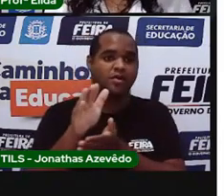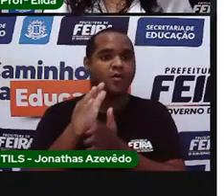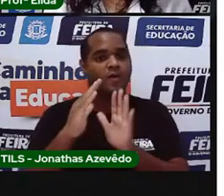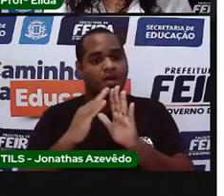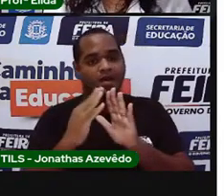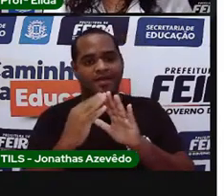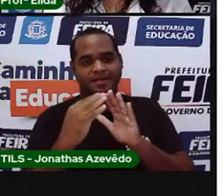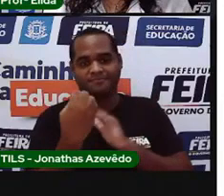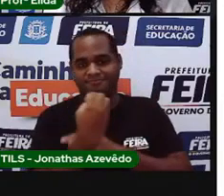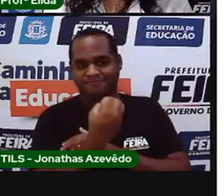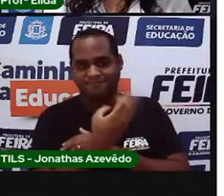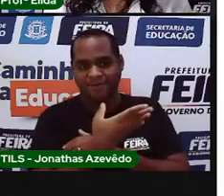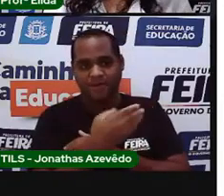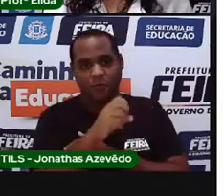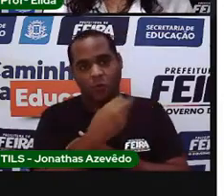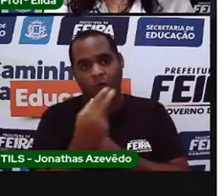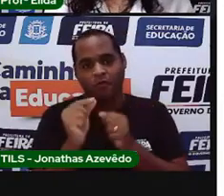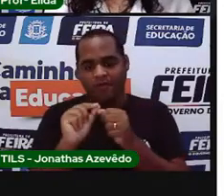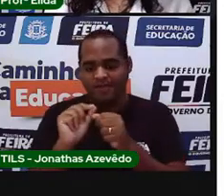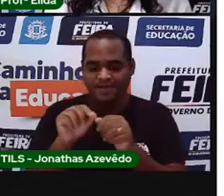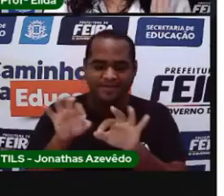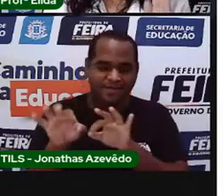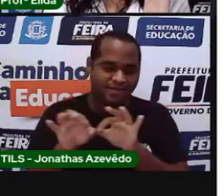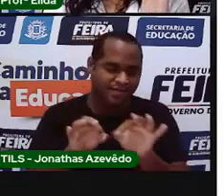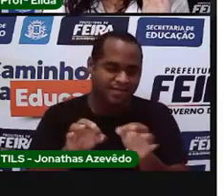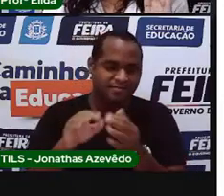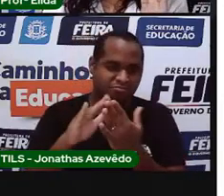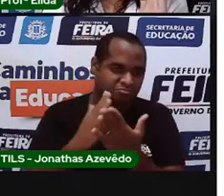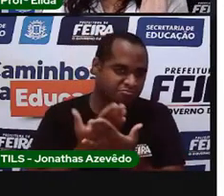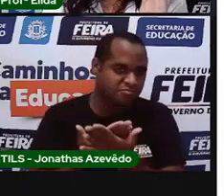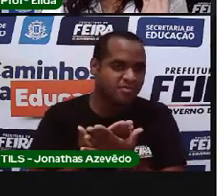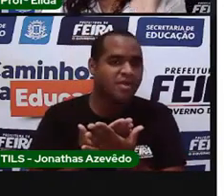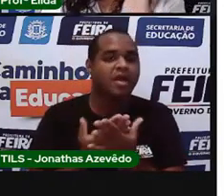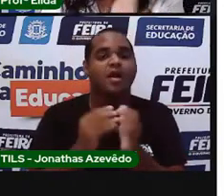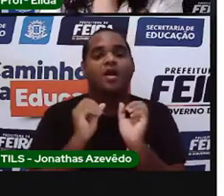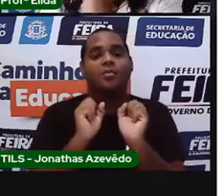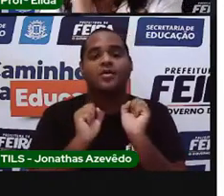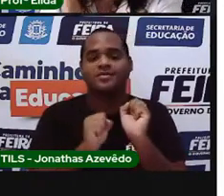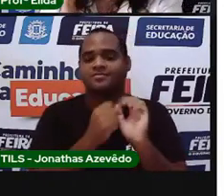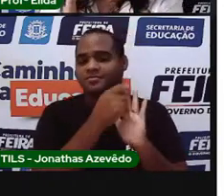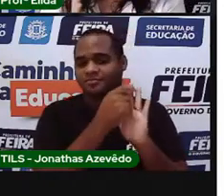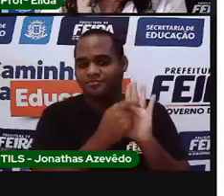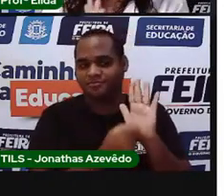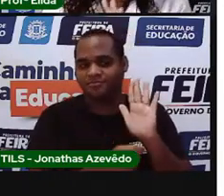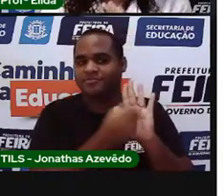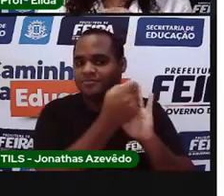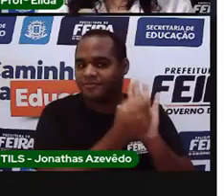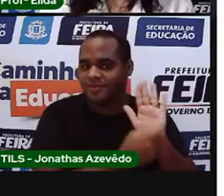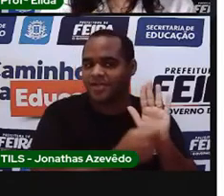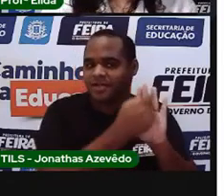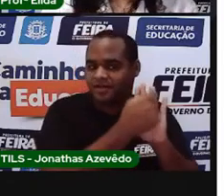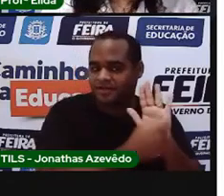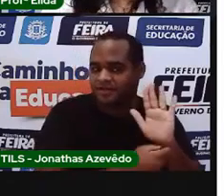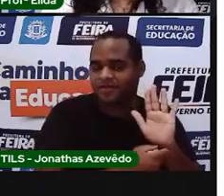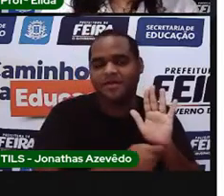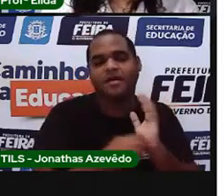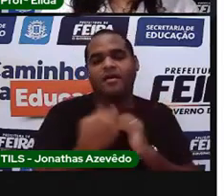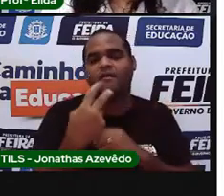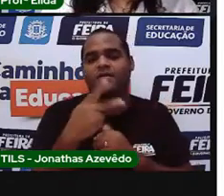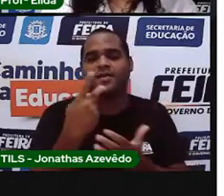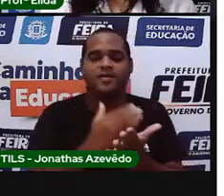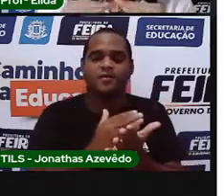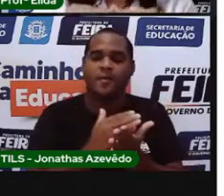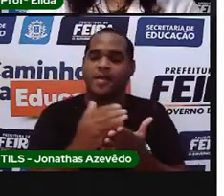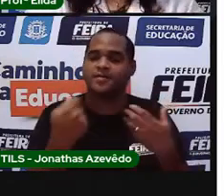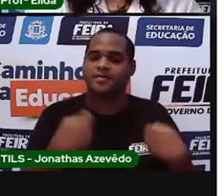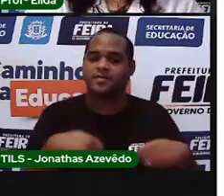casa ou feita na escola, que seja nessa coluna, assim, nessas barrinhas, você tem que começar